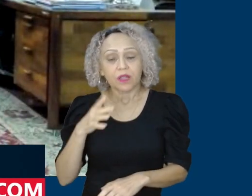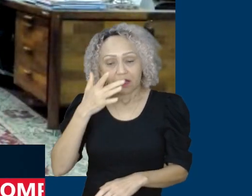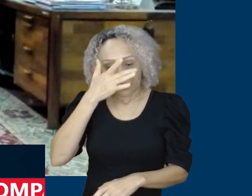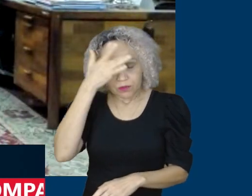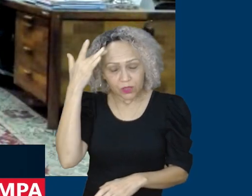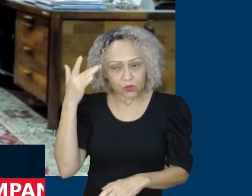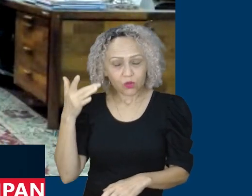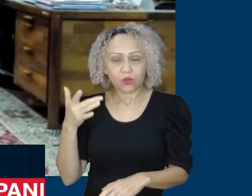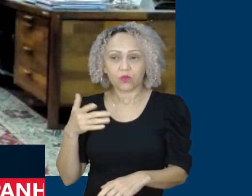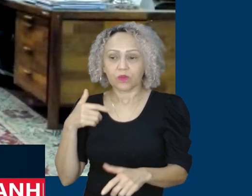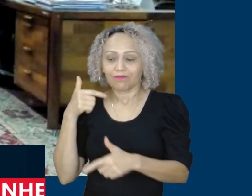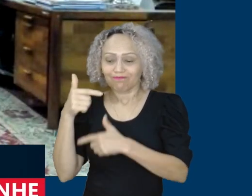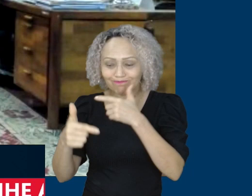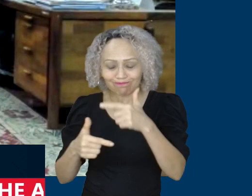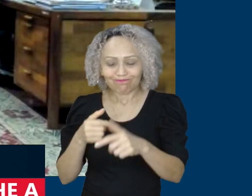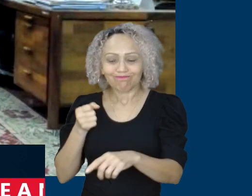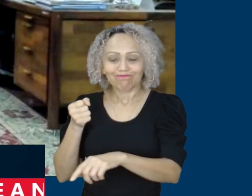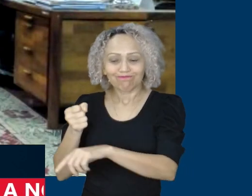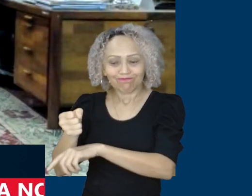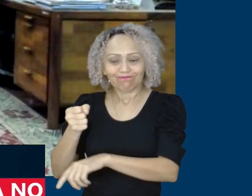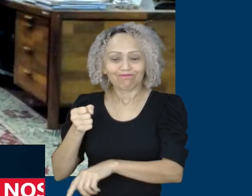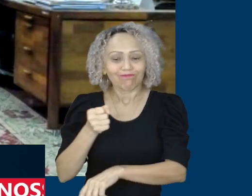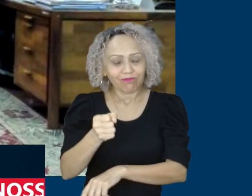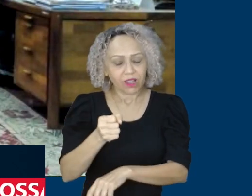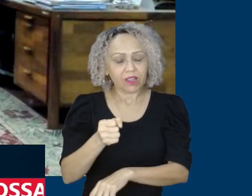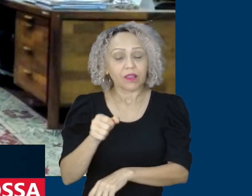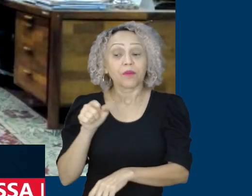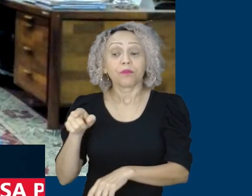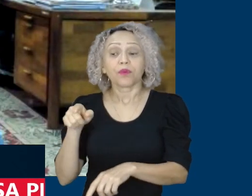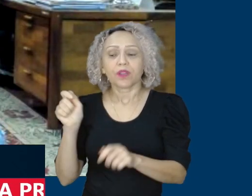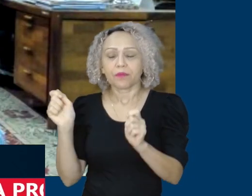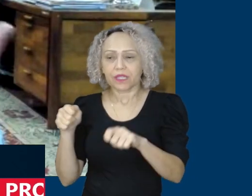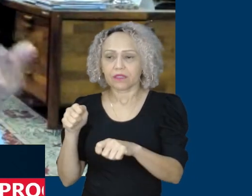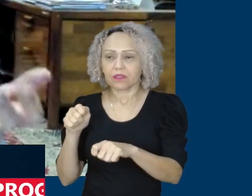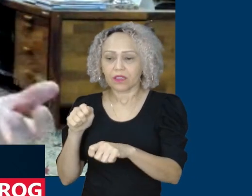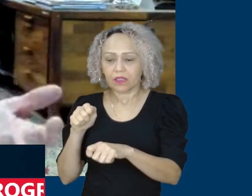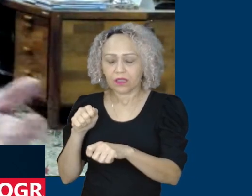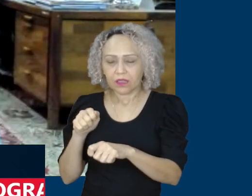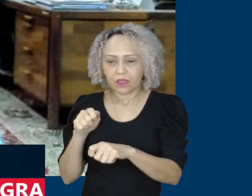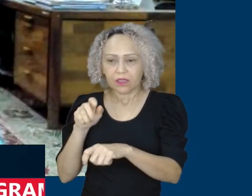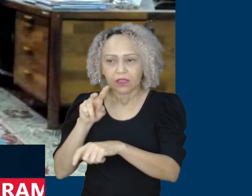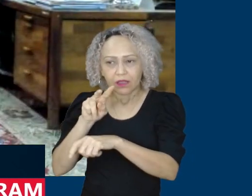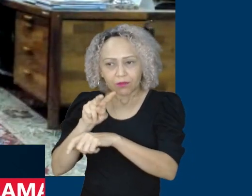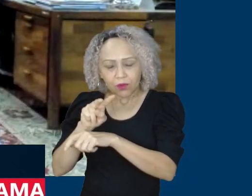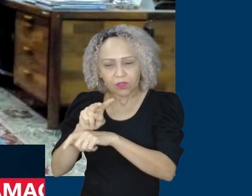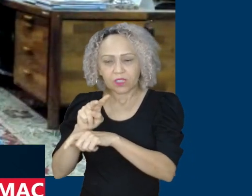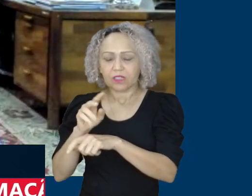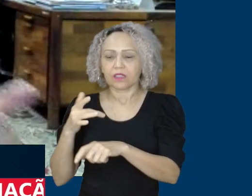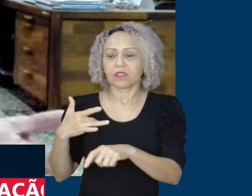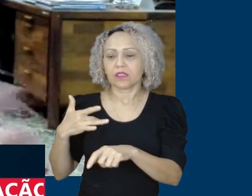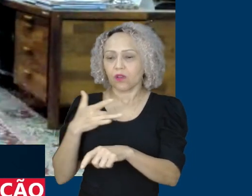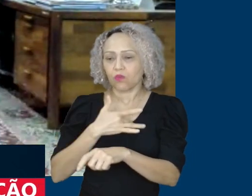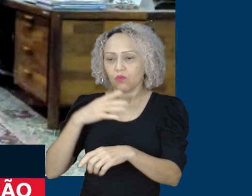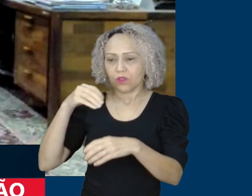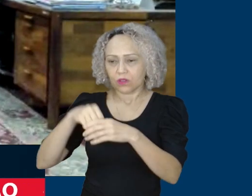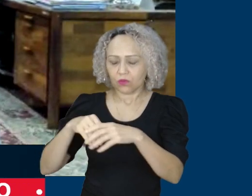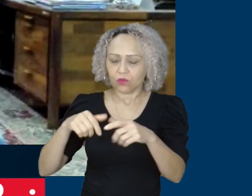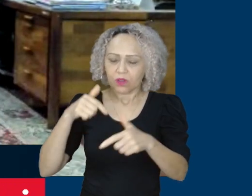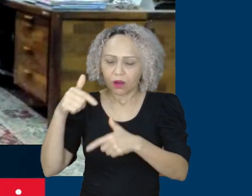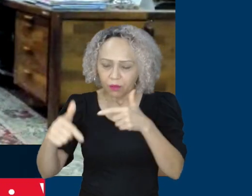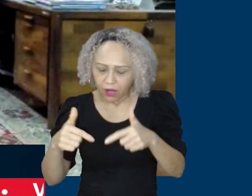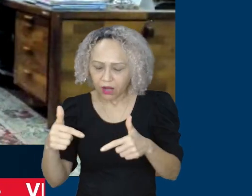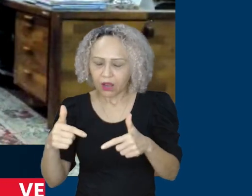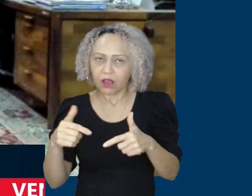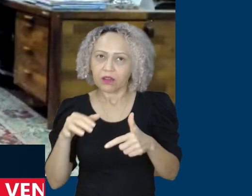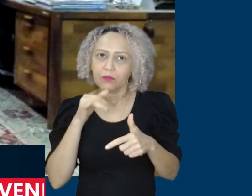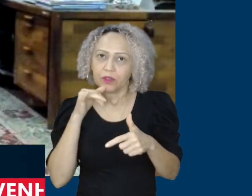saúde no trabalho da segurança no trabalho das pesquisas dos produtos utilizados na